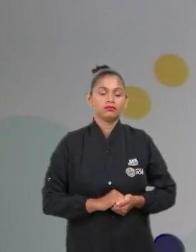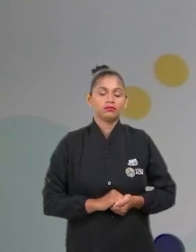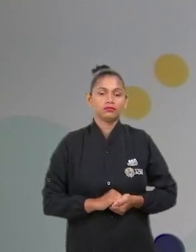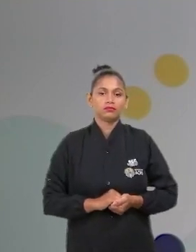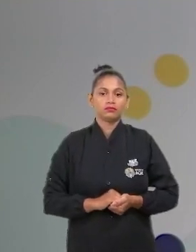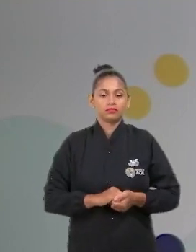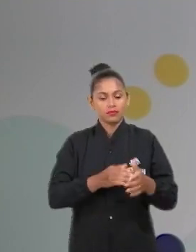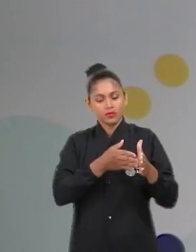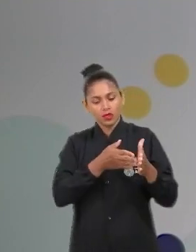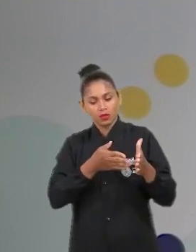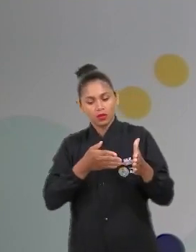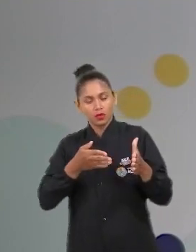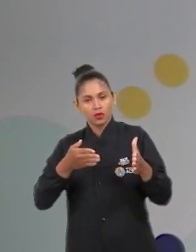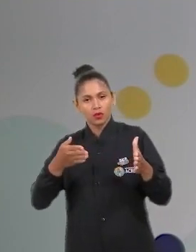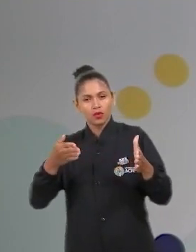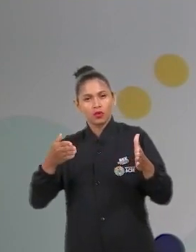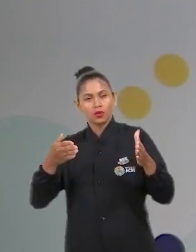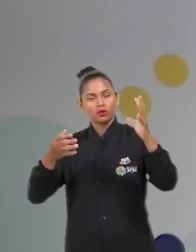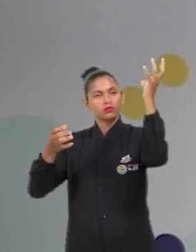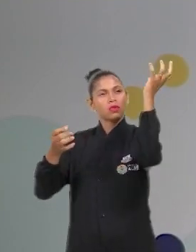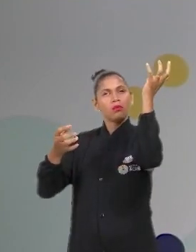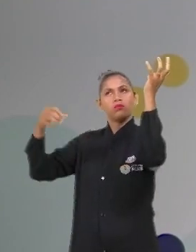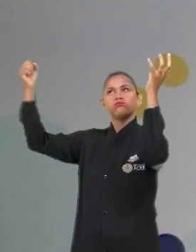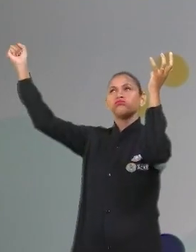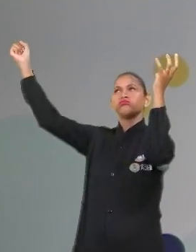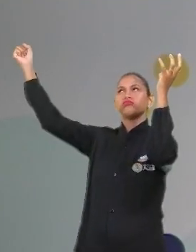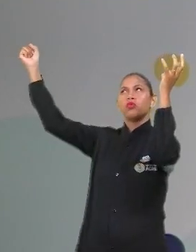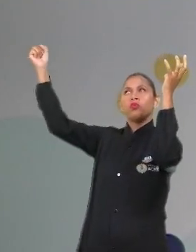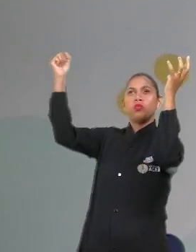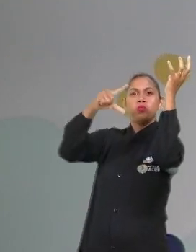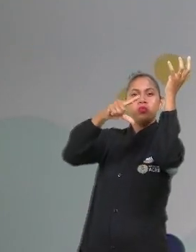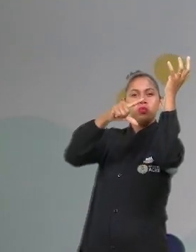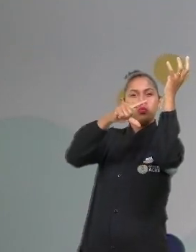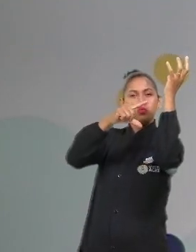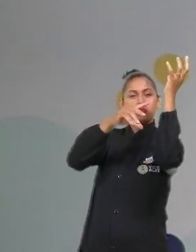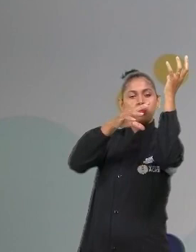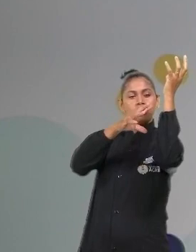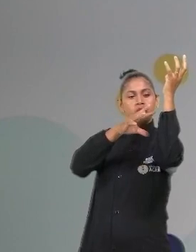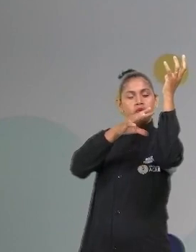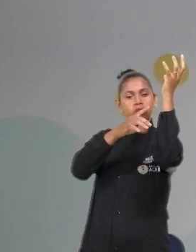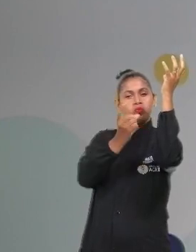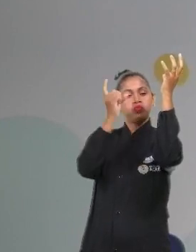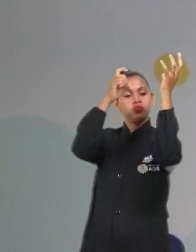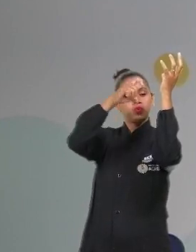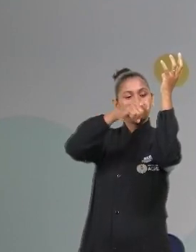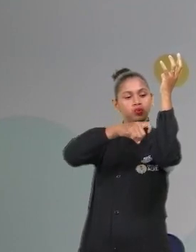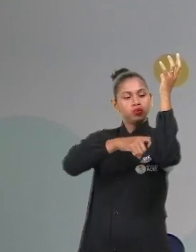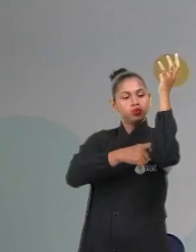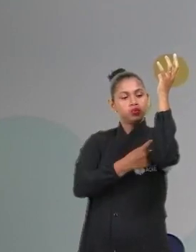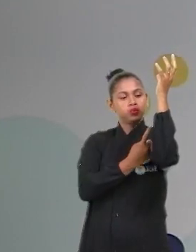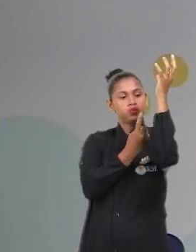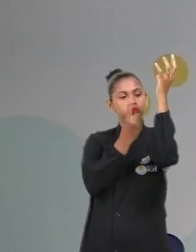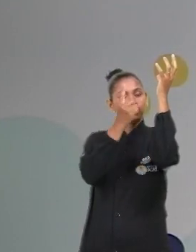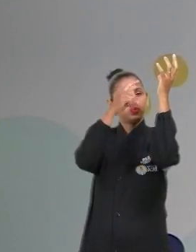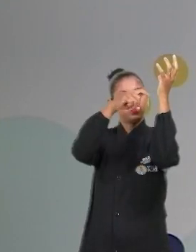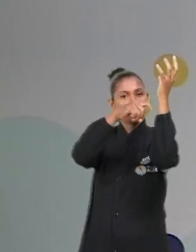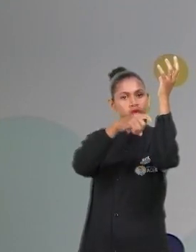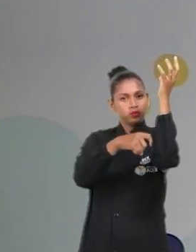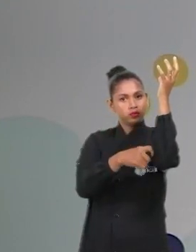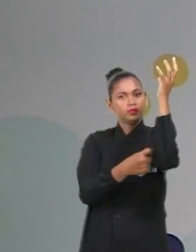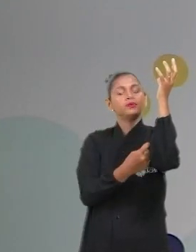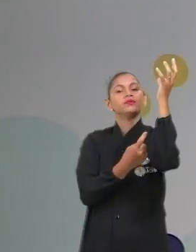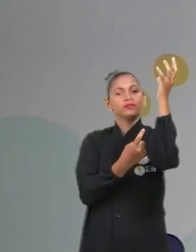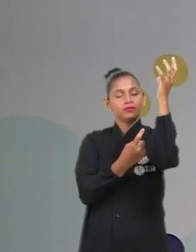momento em que a planta está sob a luz, ela está fazendo fotossíntese. No momento em que